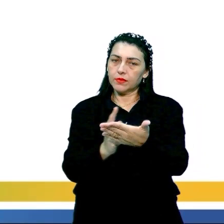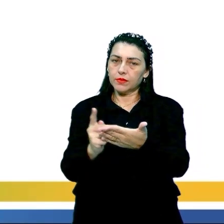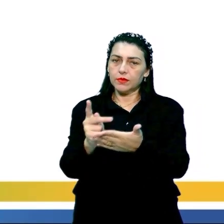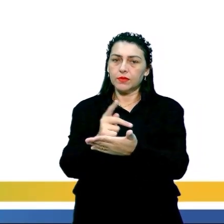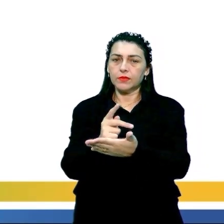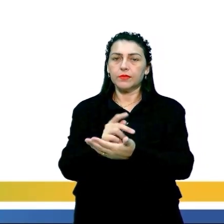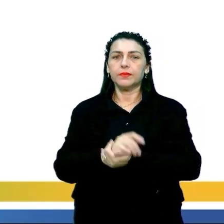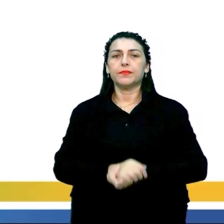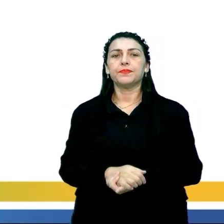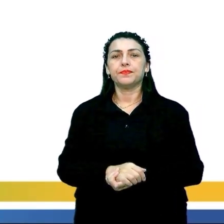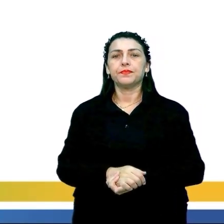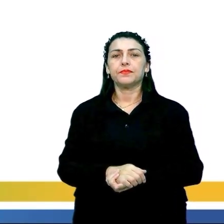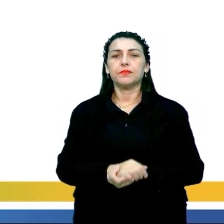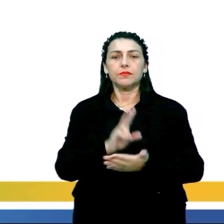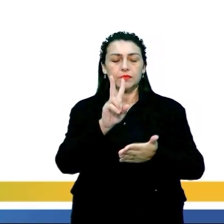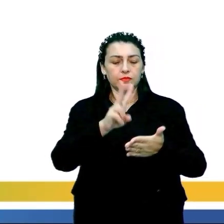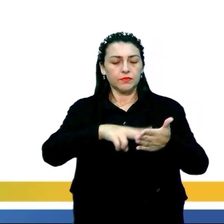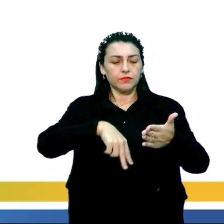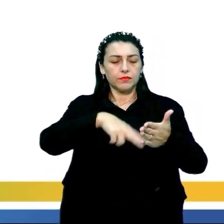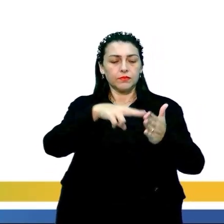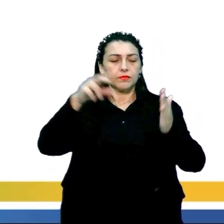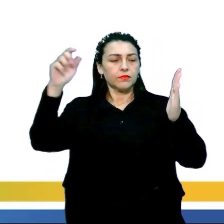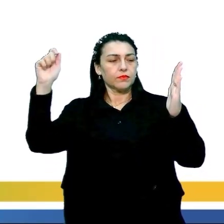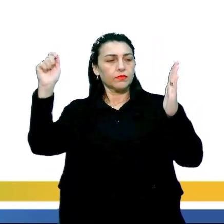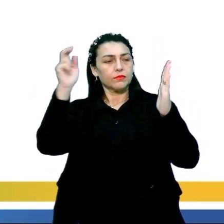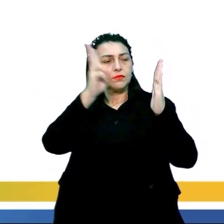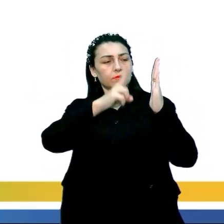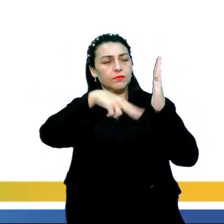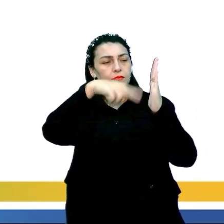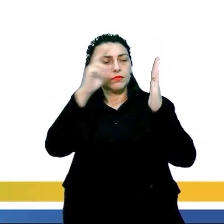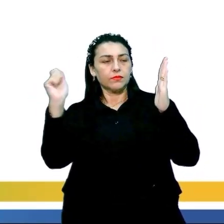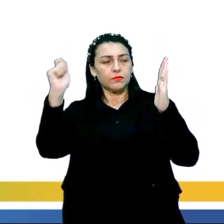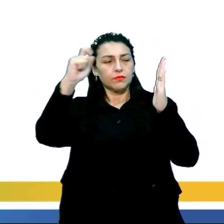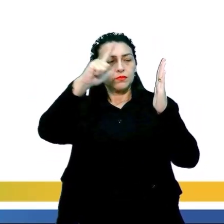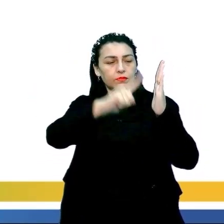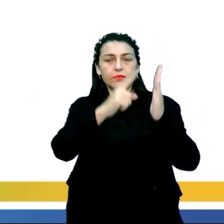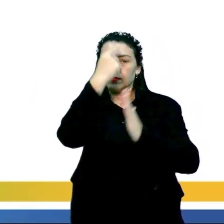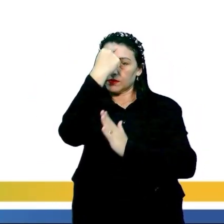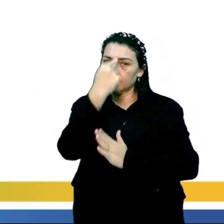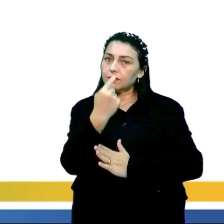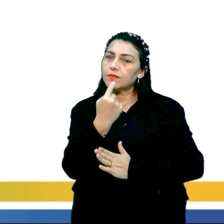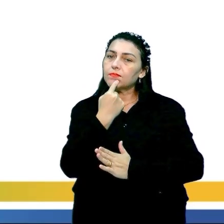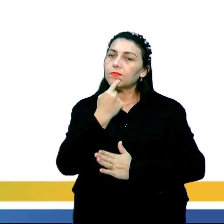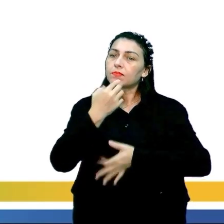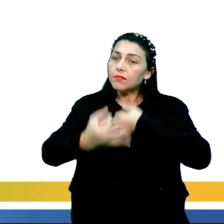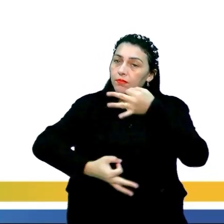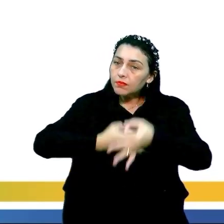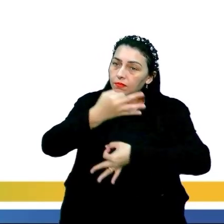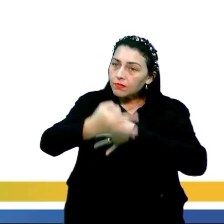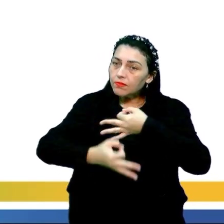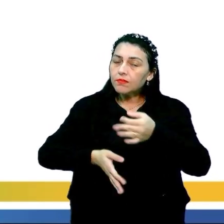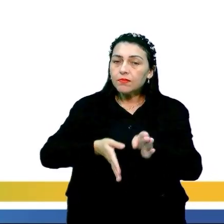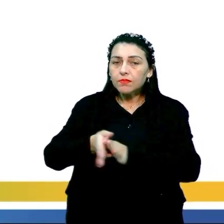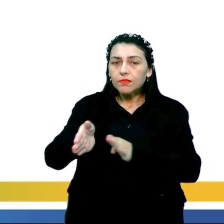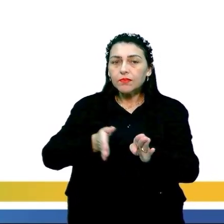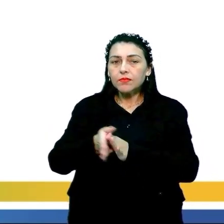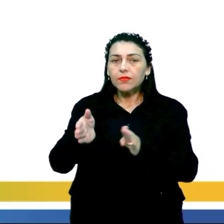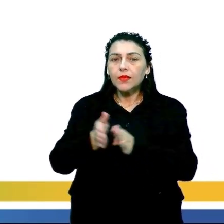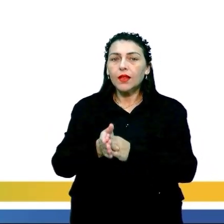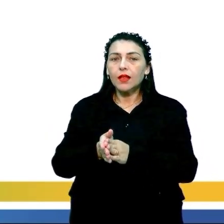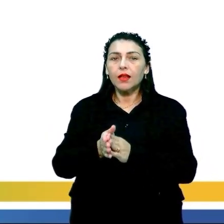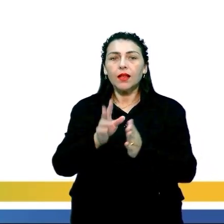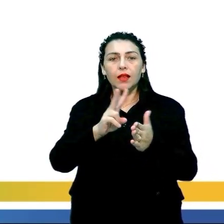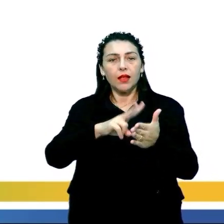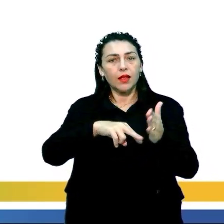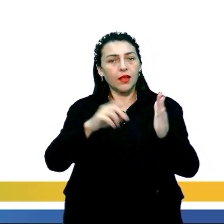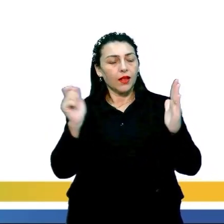Van Gogh. O impressionismo, corrente voltada à valorização de imagens sugestivas, daí a ideia de impressão,